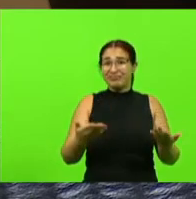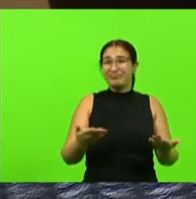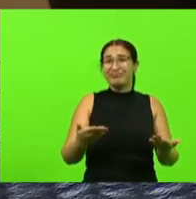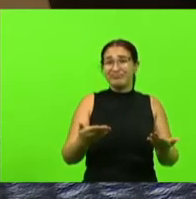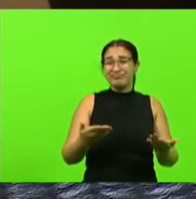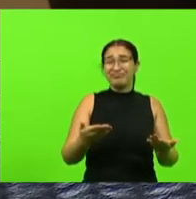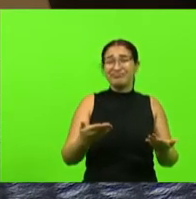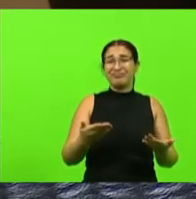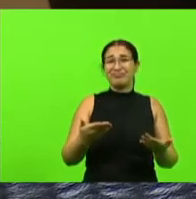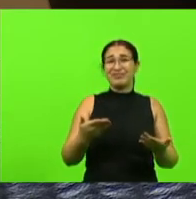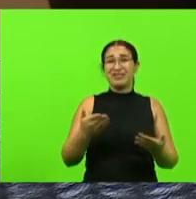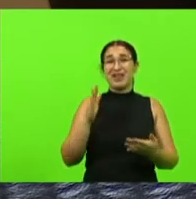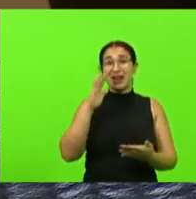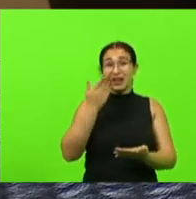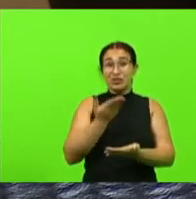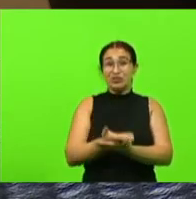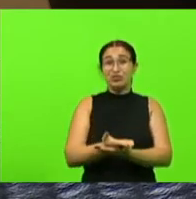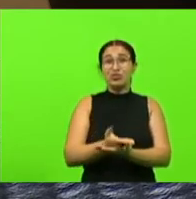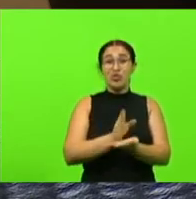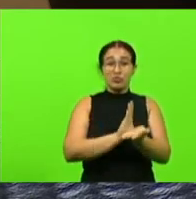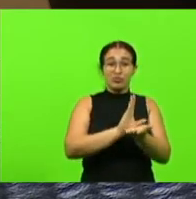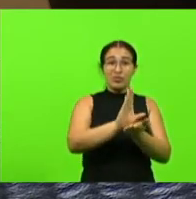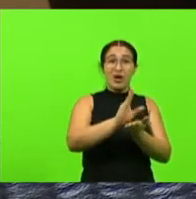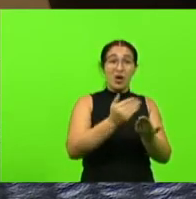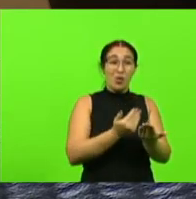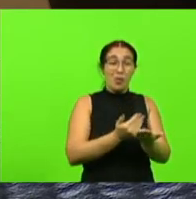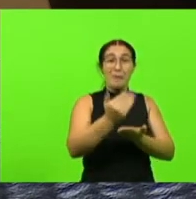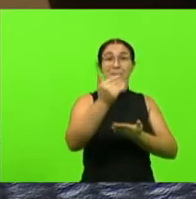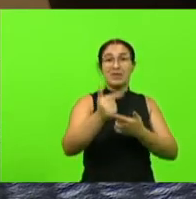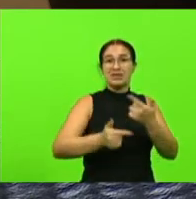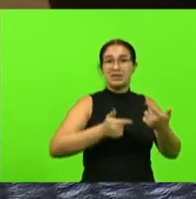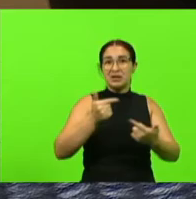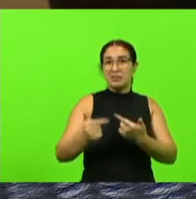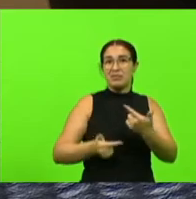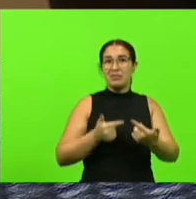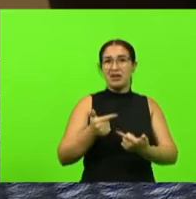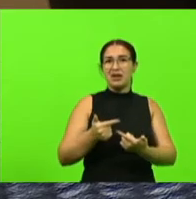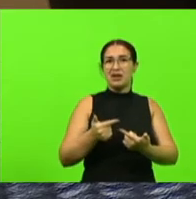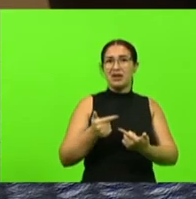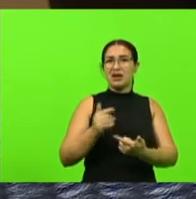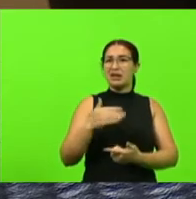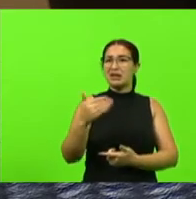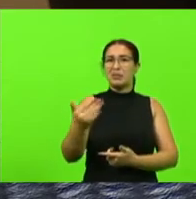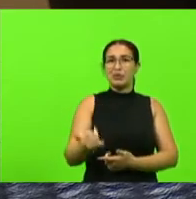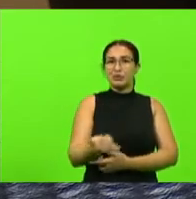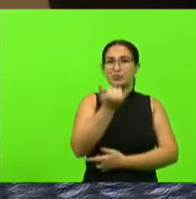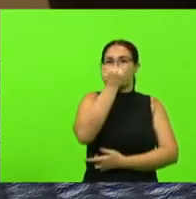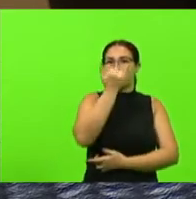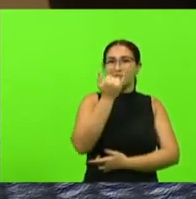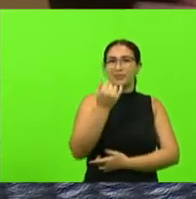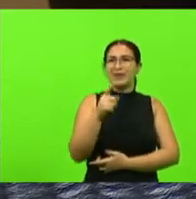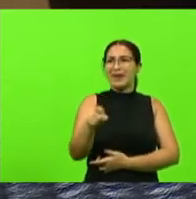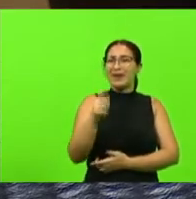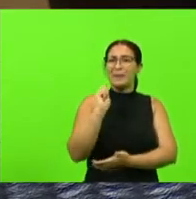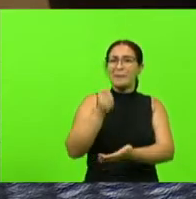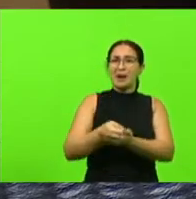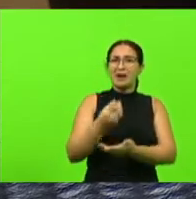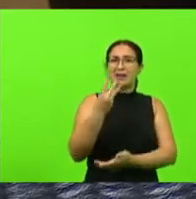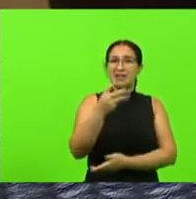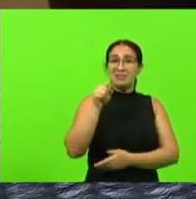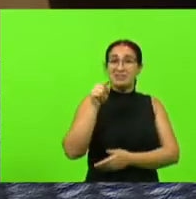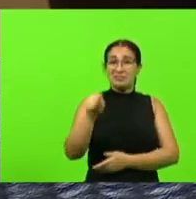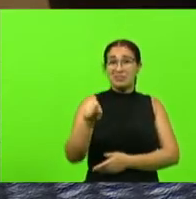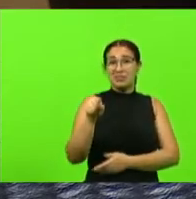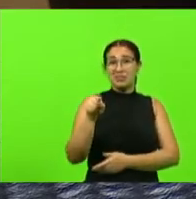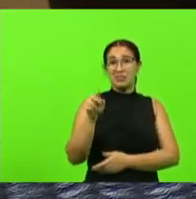que ele ia abrir a porta saber que ele ia ter que contratar um funcionário de três mil reais que eu particularmente